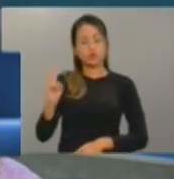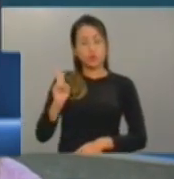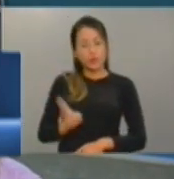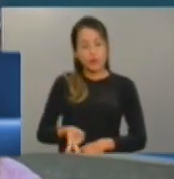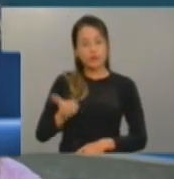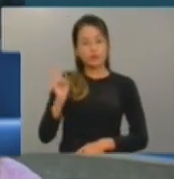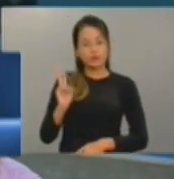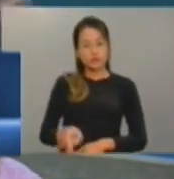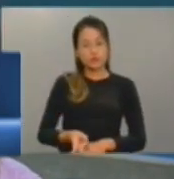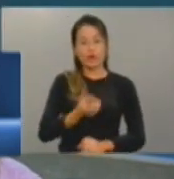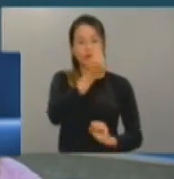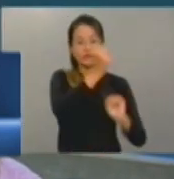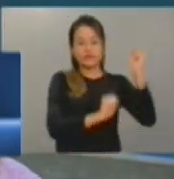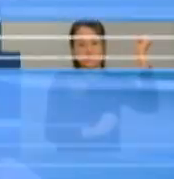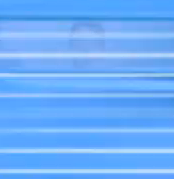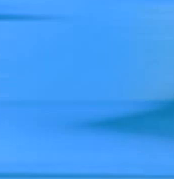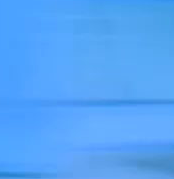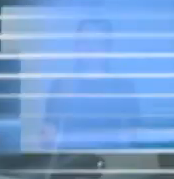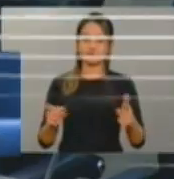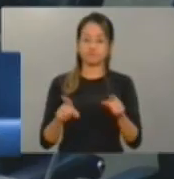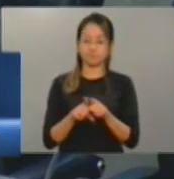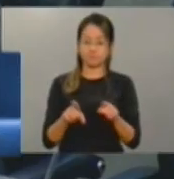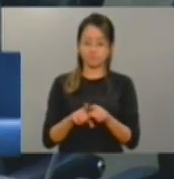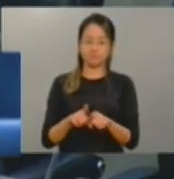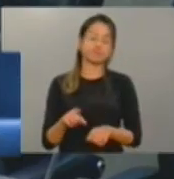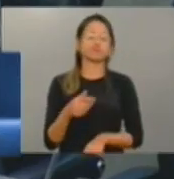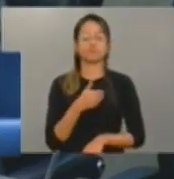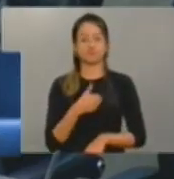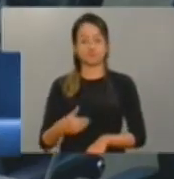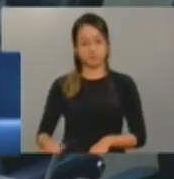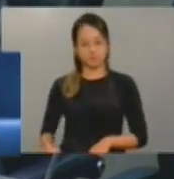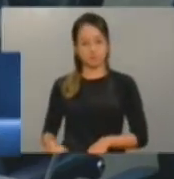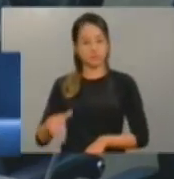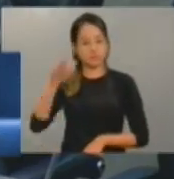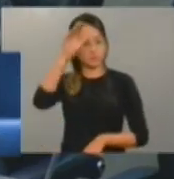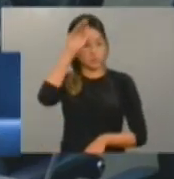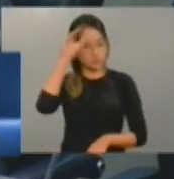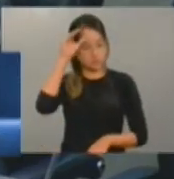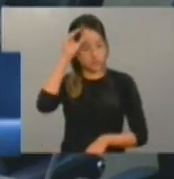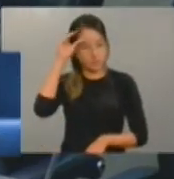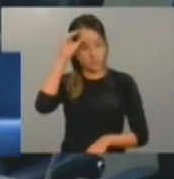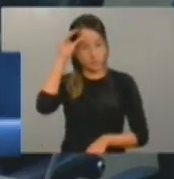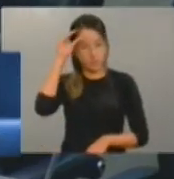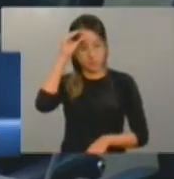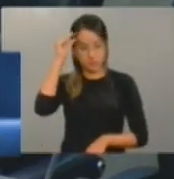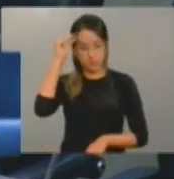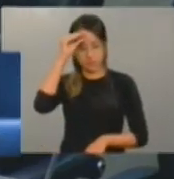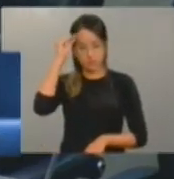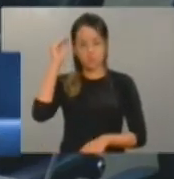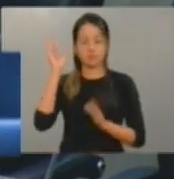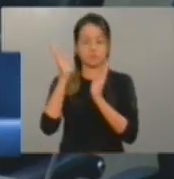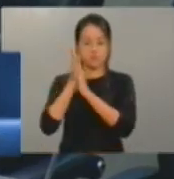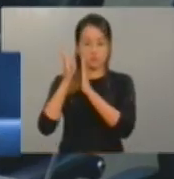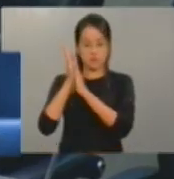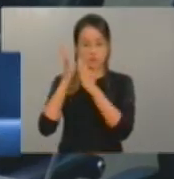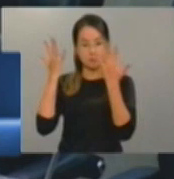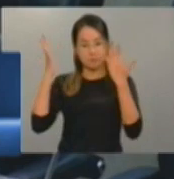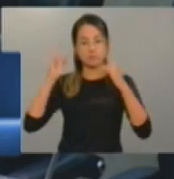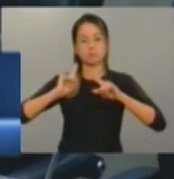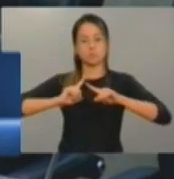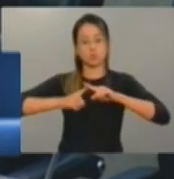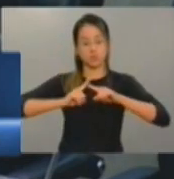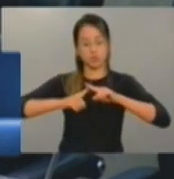atividades econômicas e idrointensivas. O governador Camilo, que priorizou desde o início do seu governo,